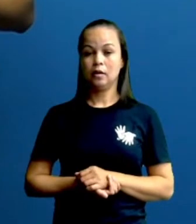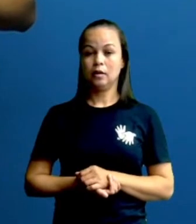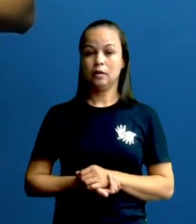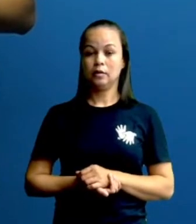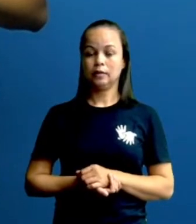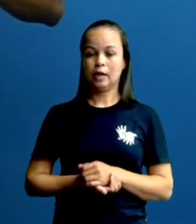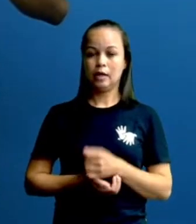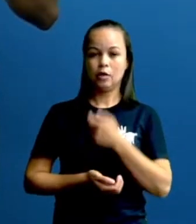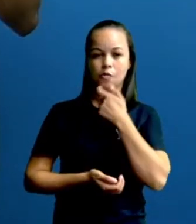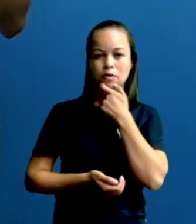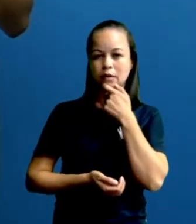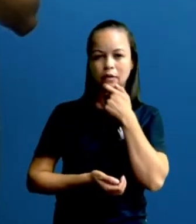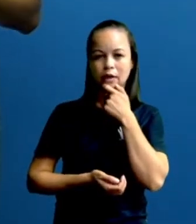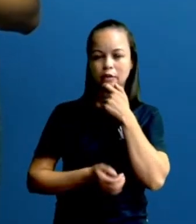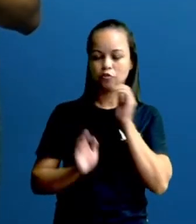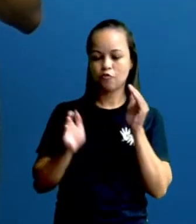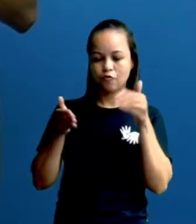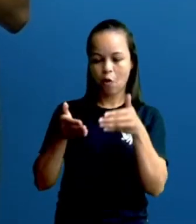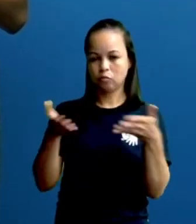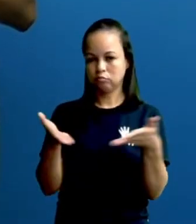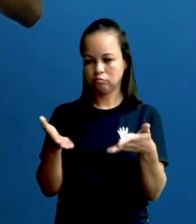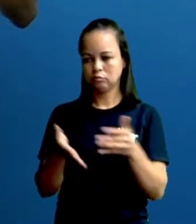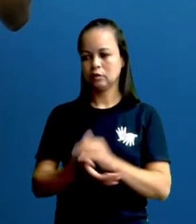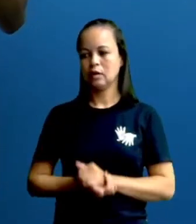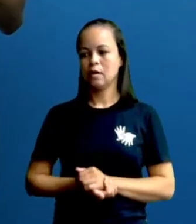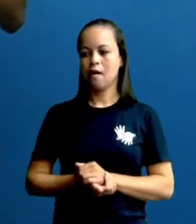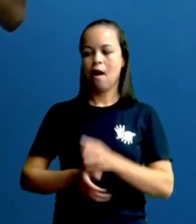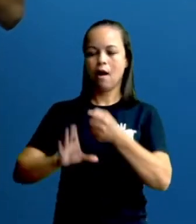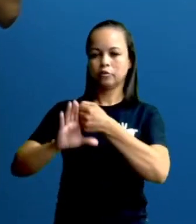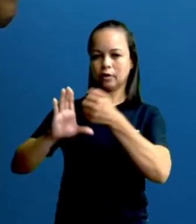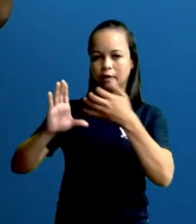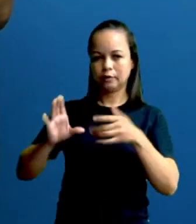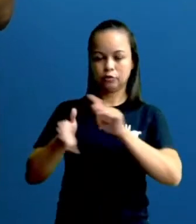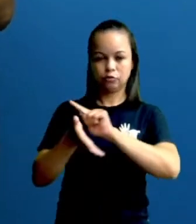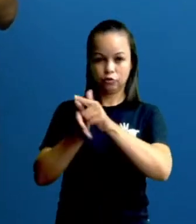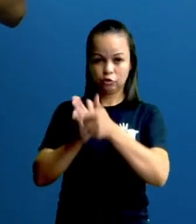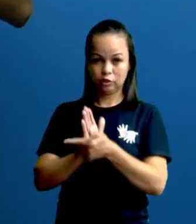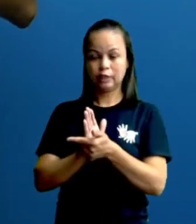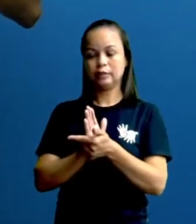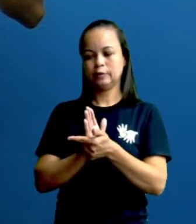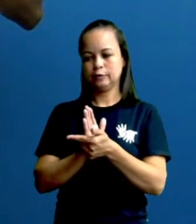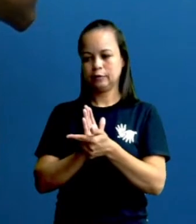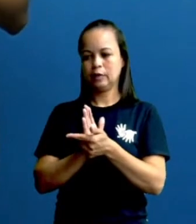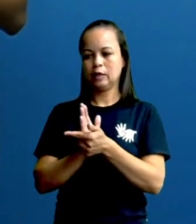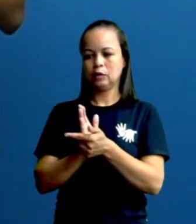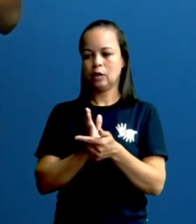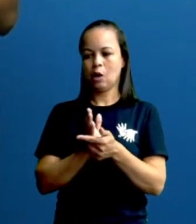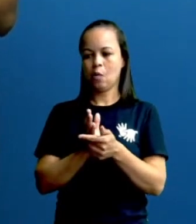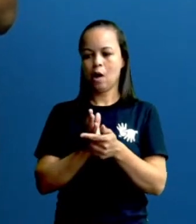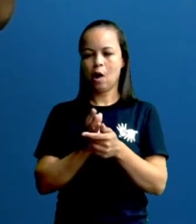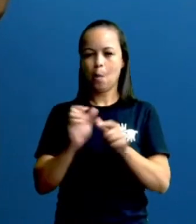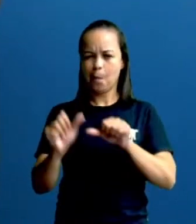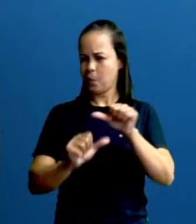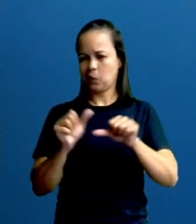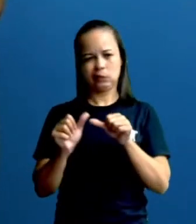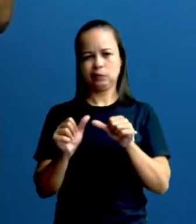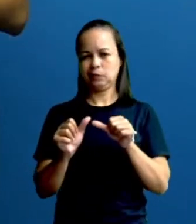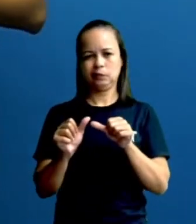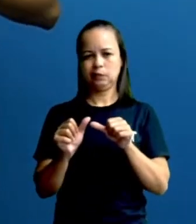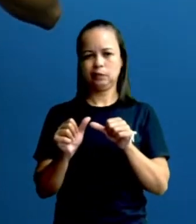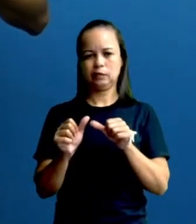foco hoje, as características dos gêneros não se alteram. Então, continuam com as mesmas